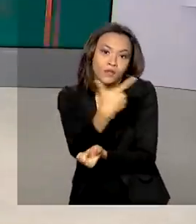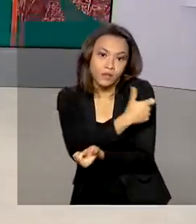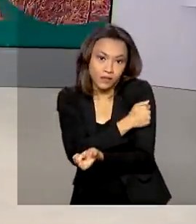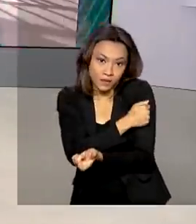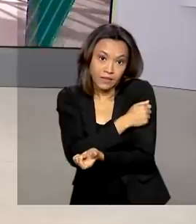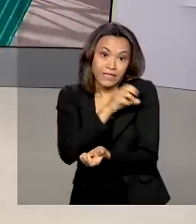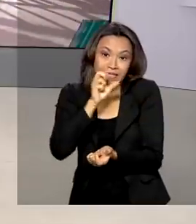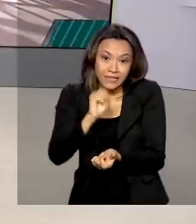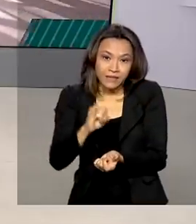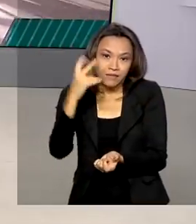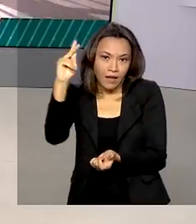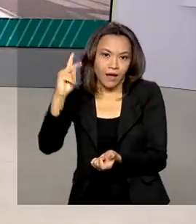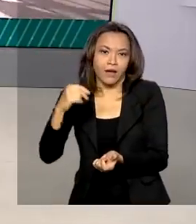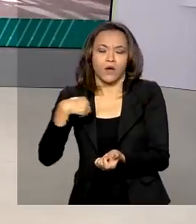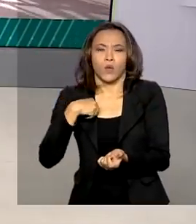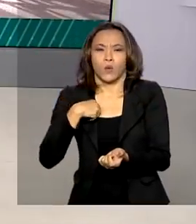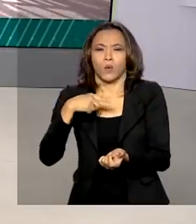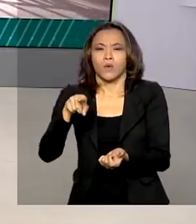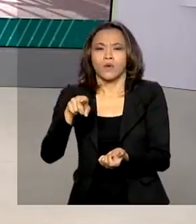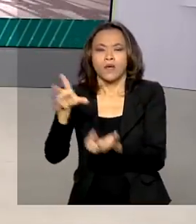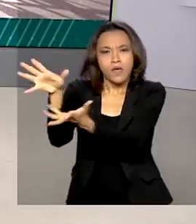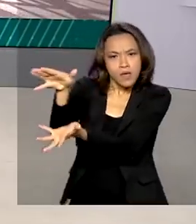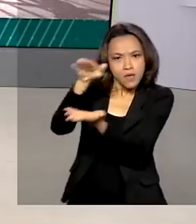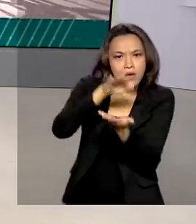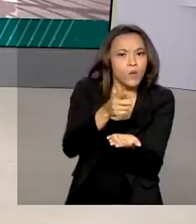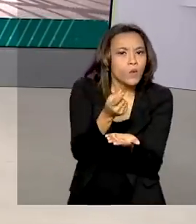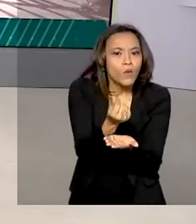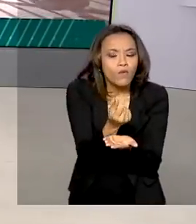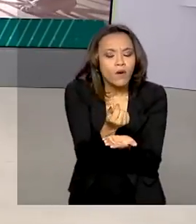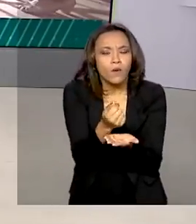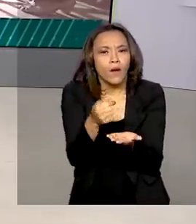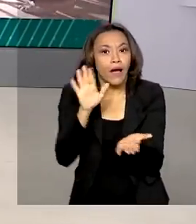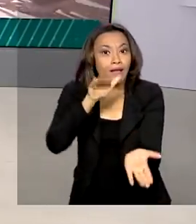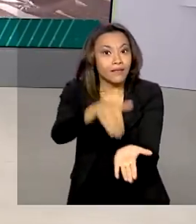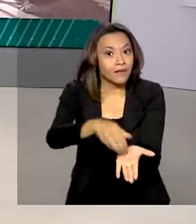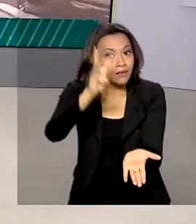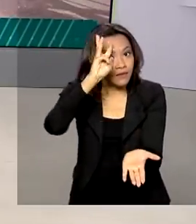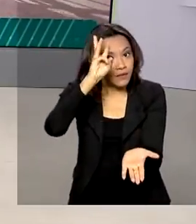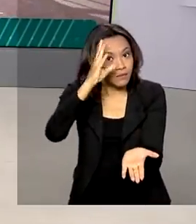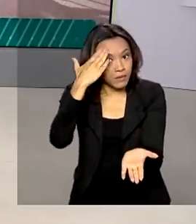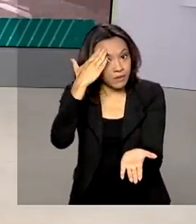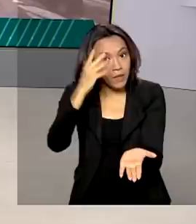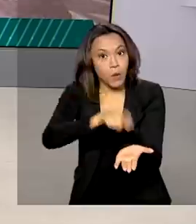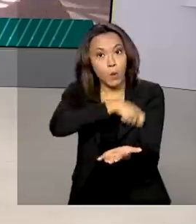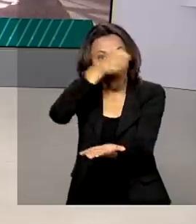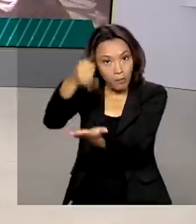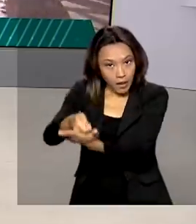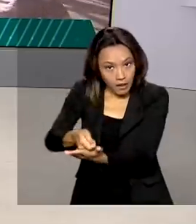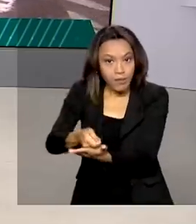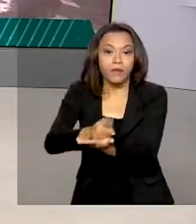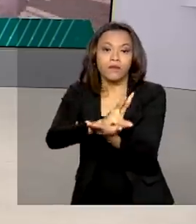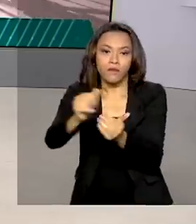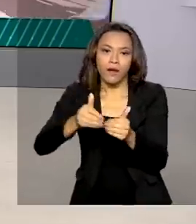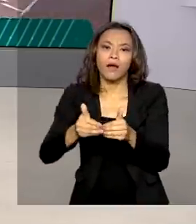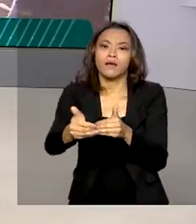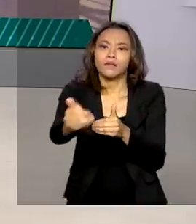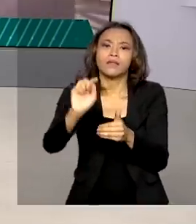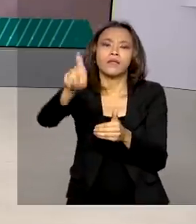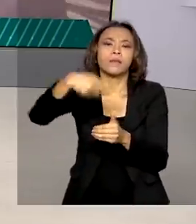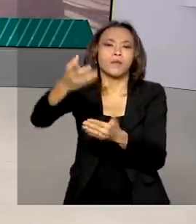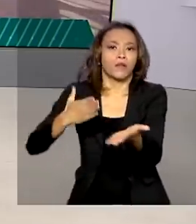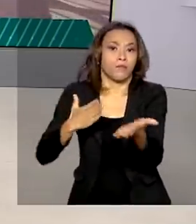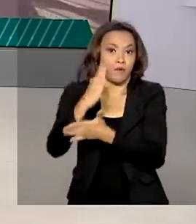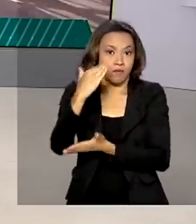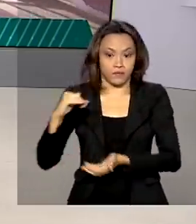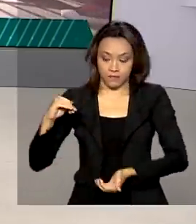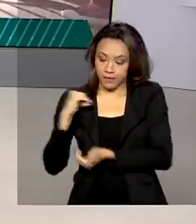Química, representante no Brasil, enviar o preço até esta terça-feira. O pagamento pela vacina será feito após a aprovação